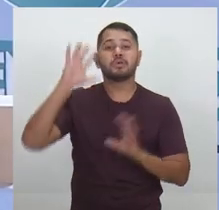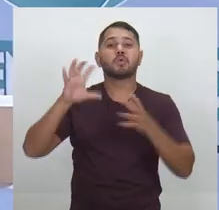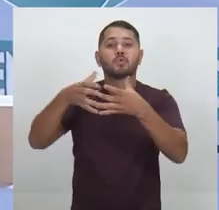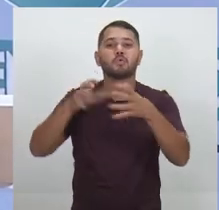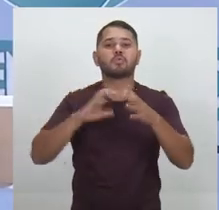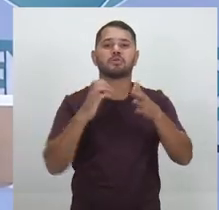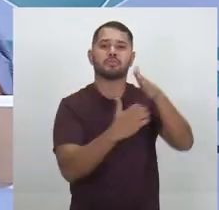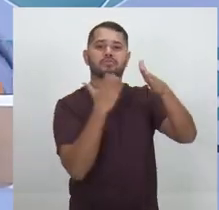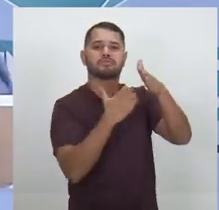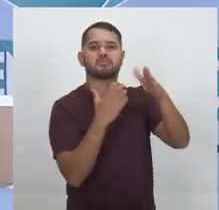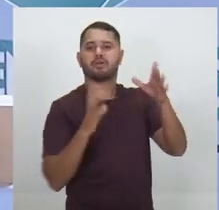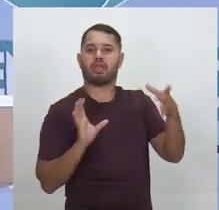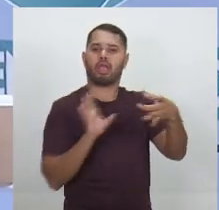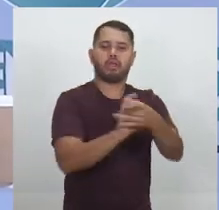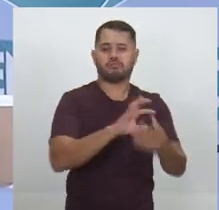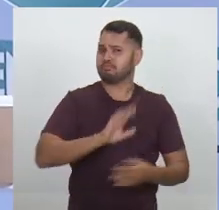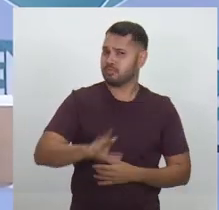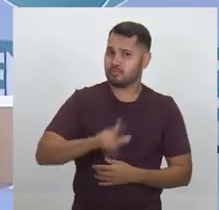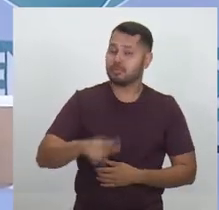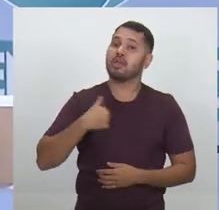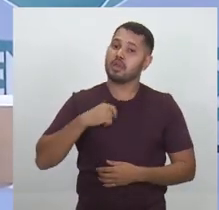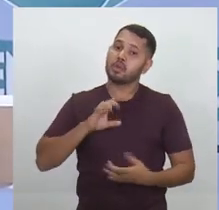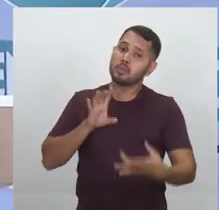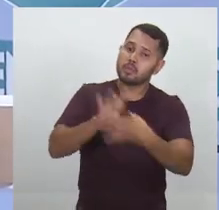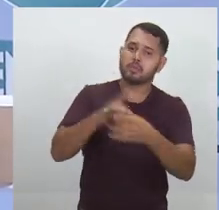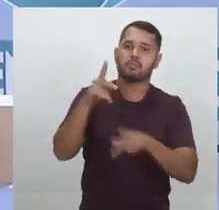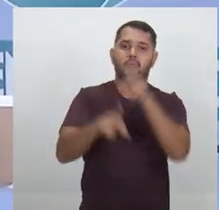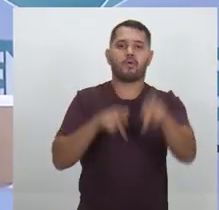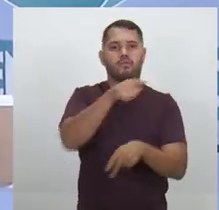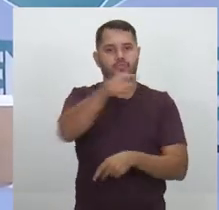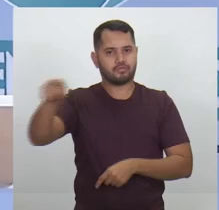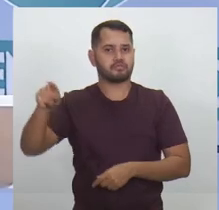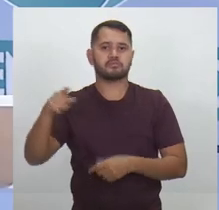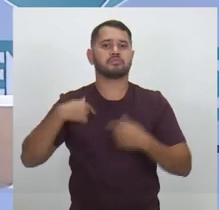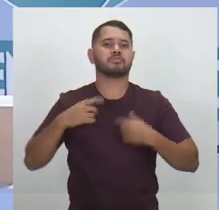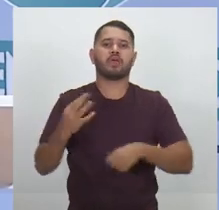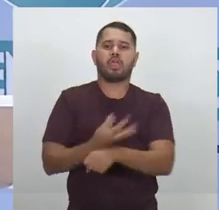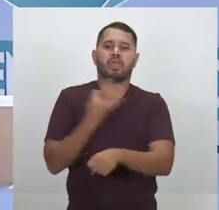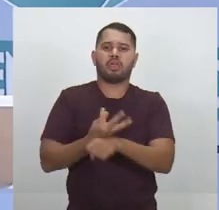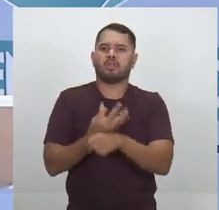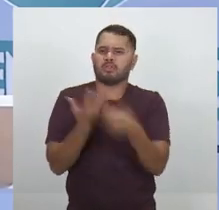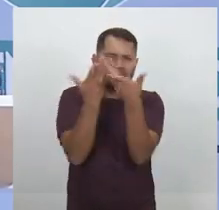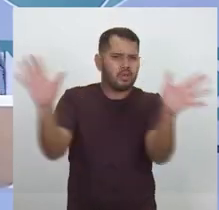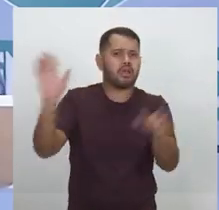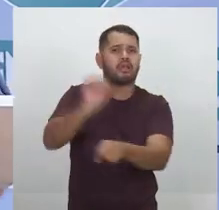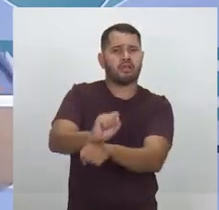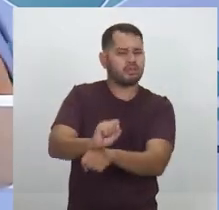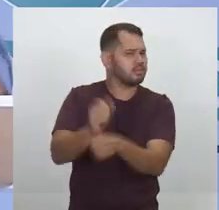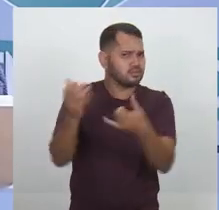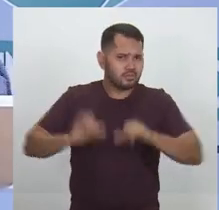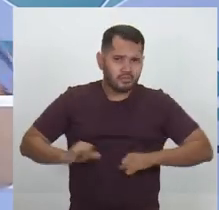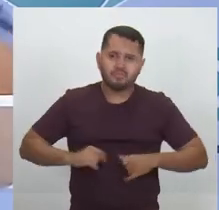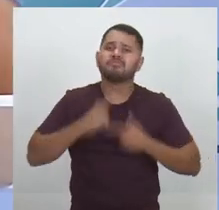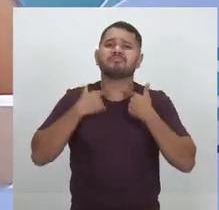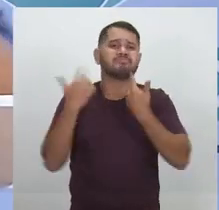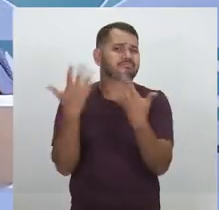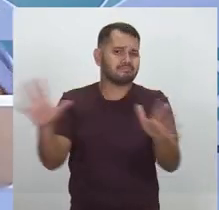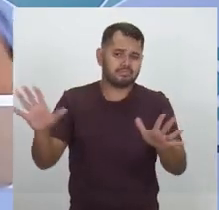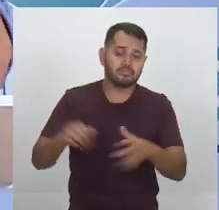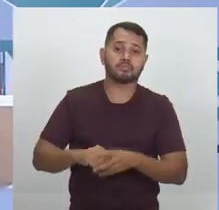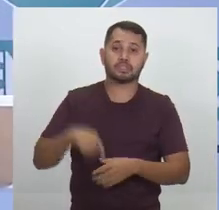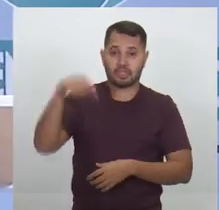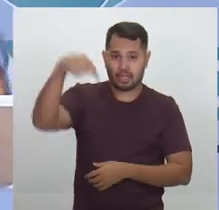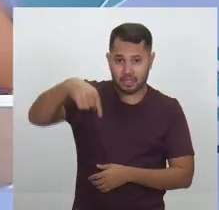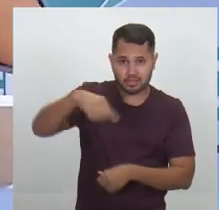empresariais. Eu sou o candidato do povo do Estado do Amazonas que não aguenta mais sofrer. E eu estou dizendo para você que o